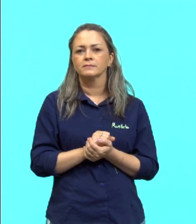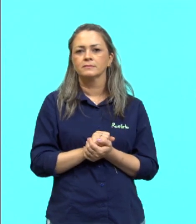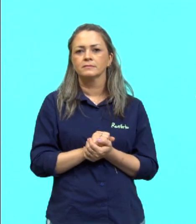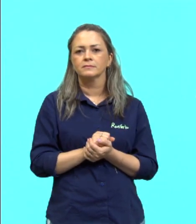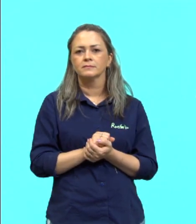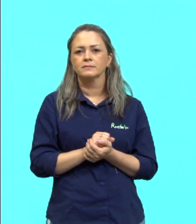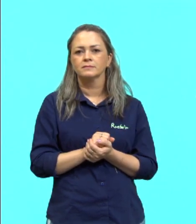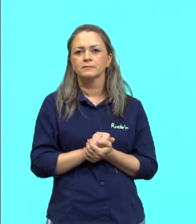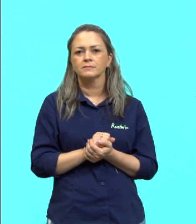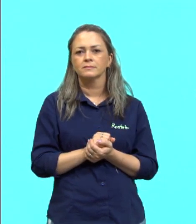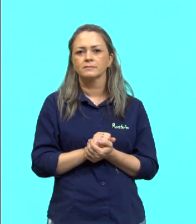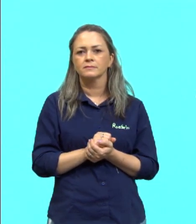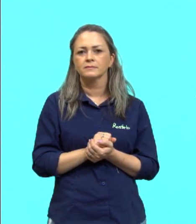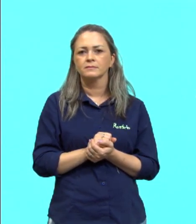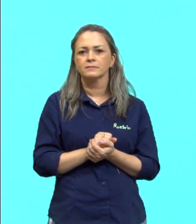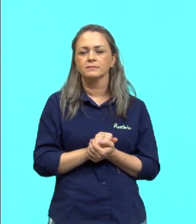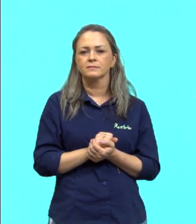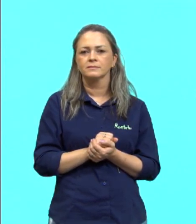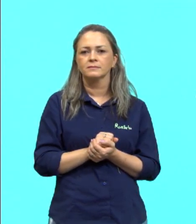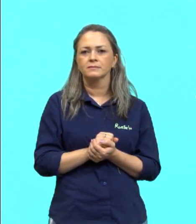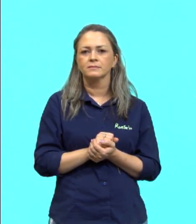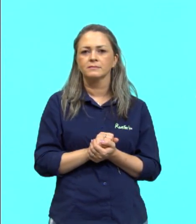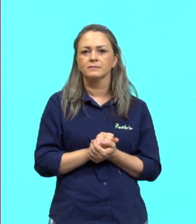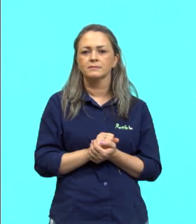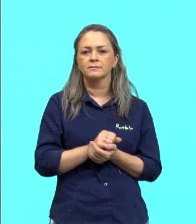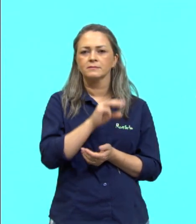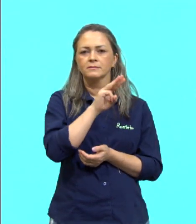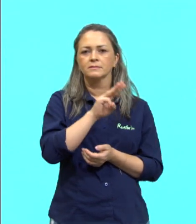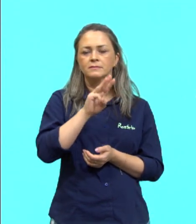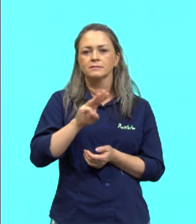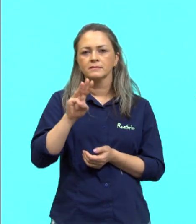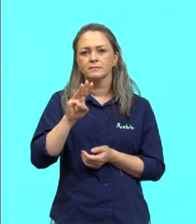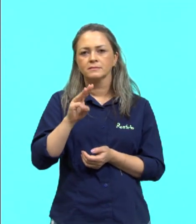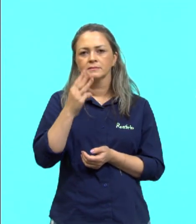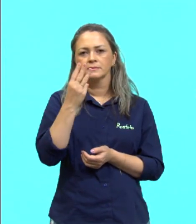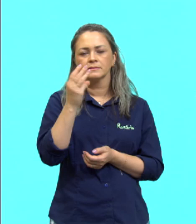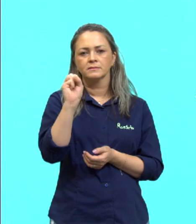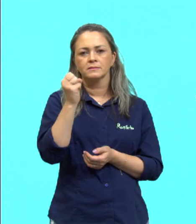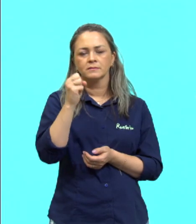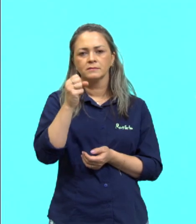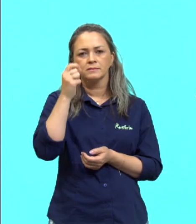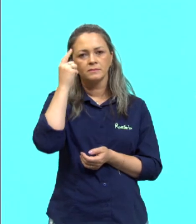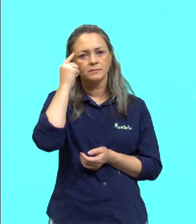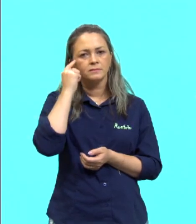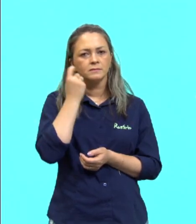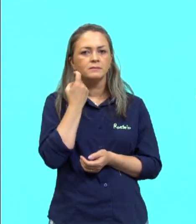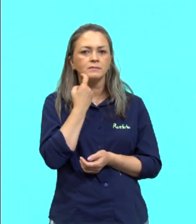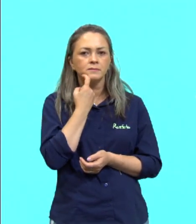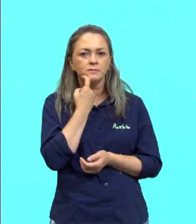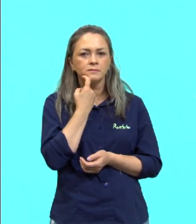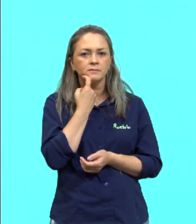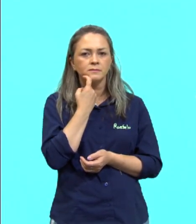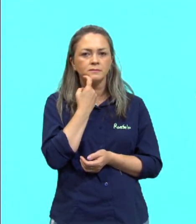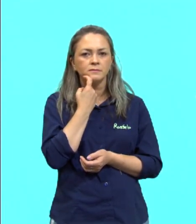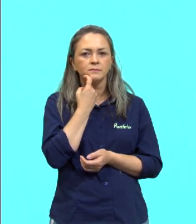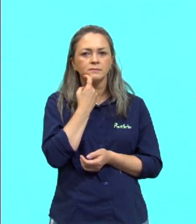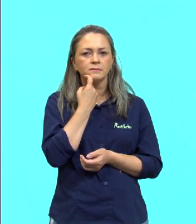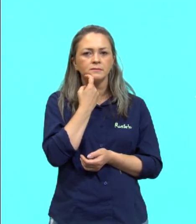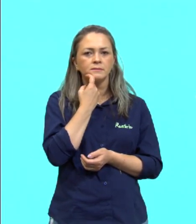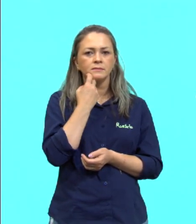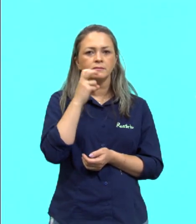site W, eu tenho 38 minutos na sexta-feira e eu tenho